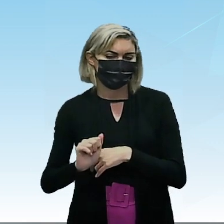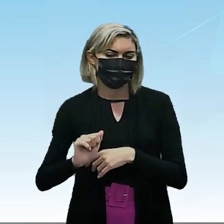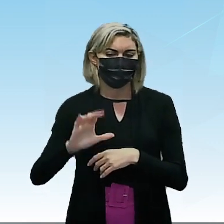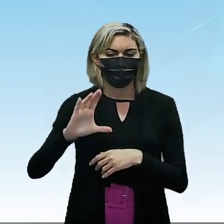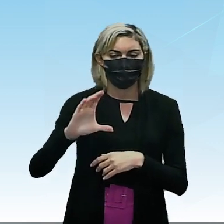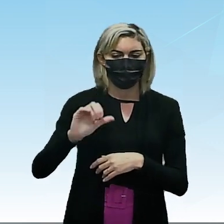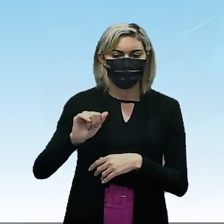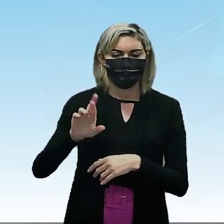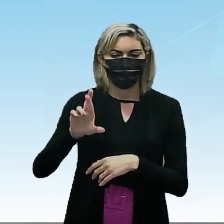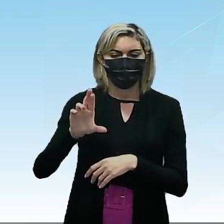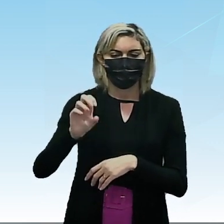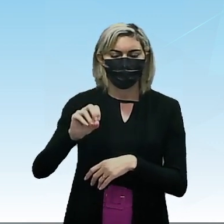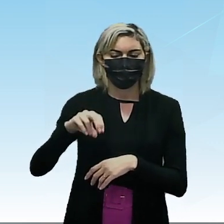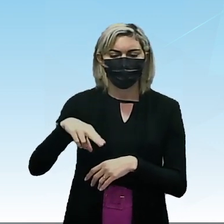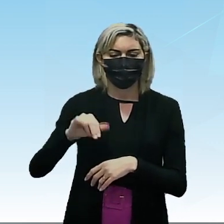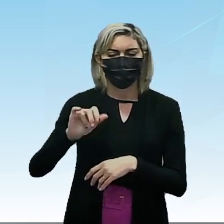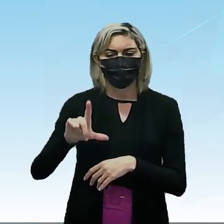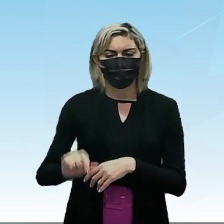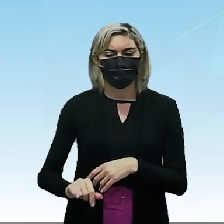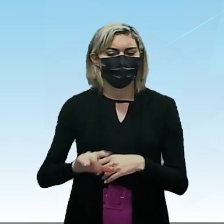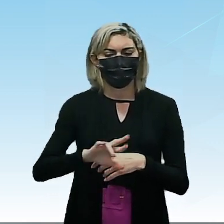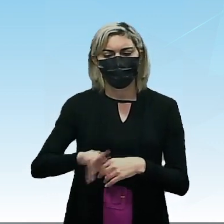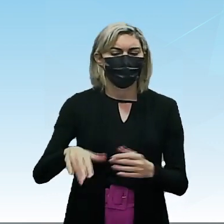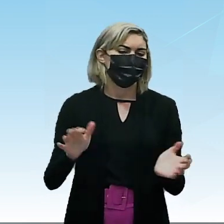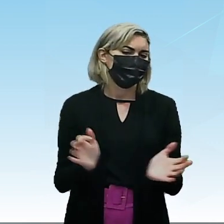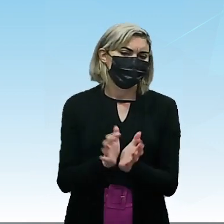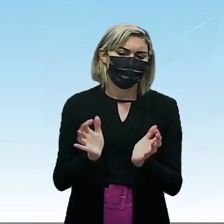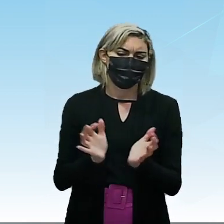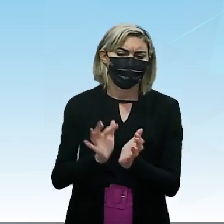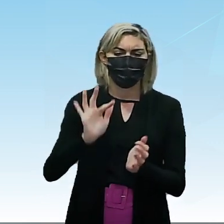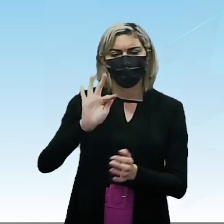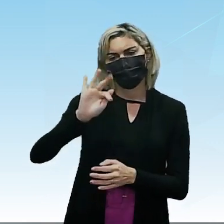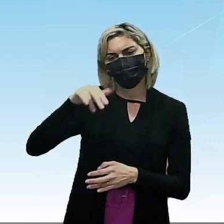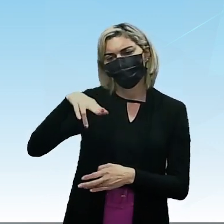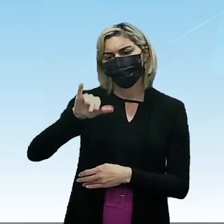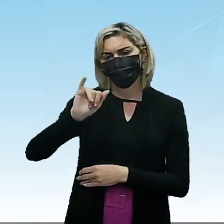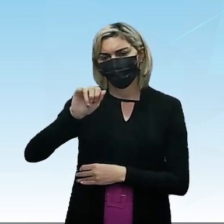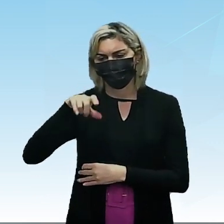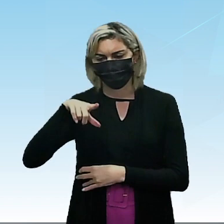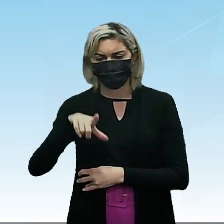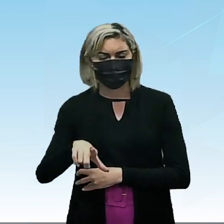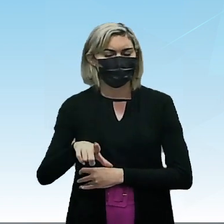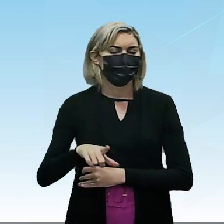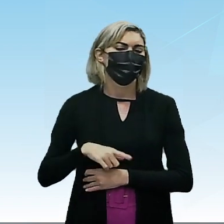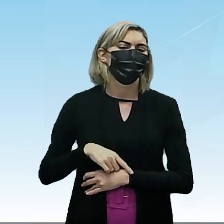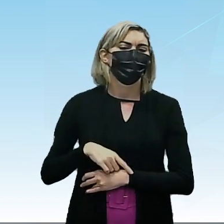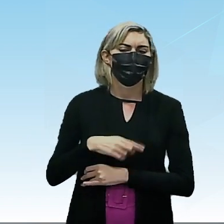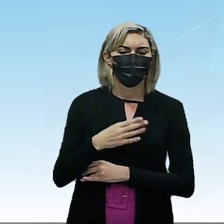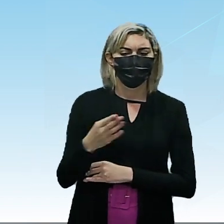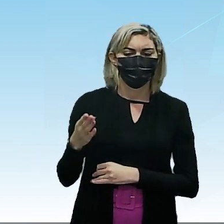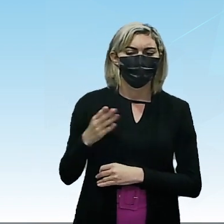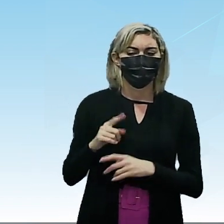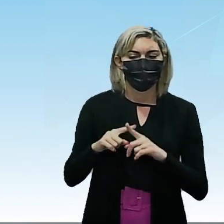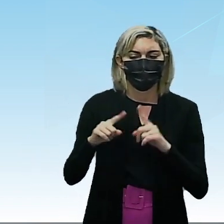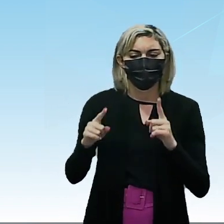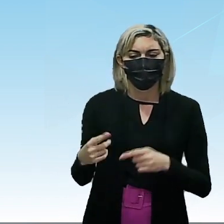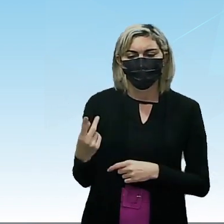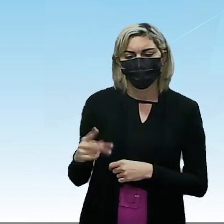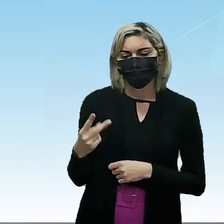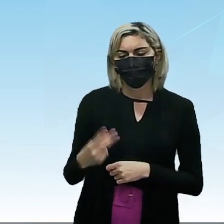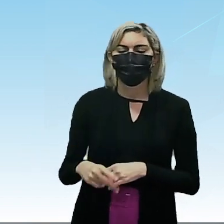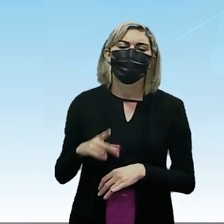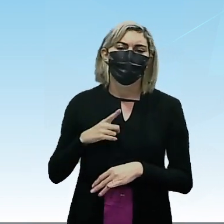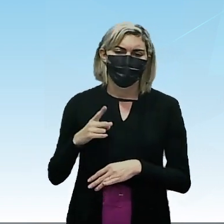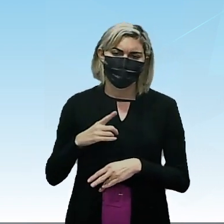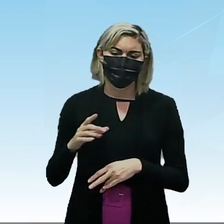Carbonila. A carbonila não é um grupo funcional. Não é. Não é um grupo funcional. Mas ele vai